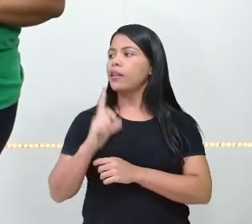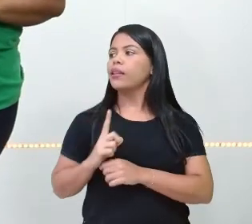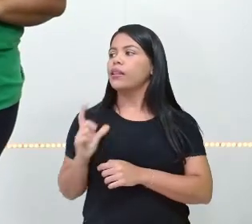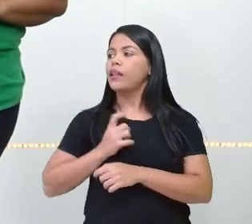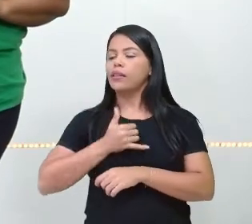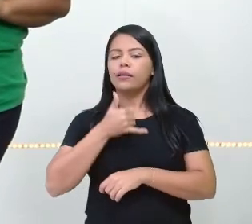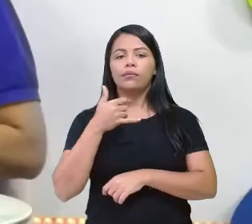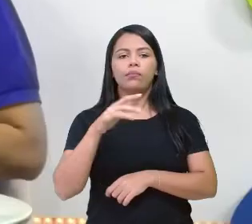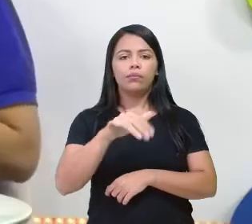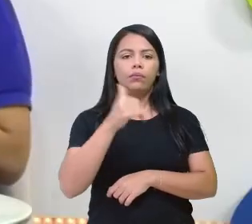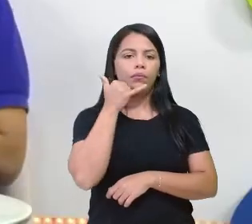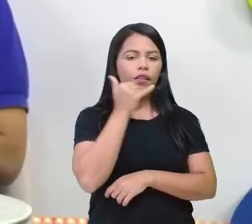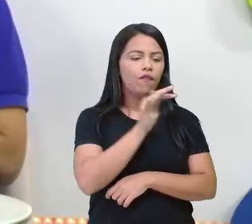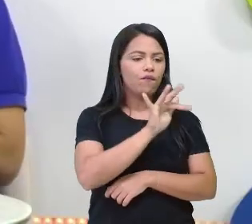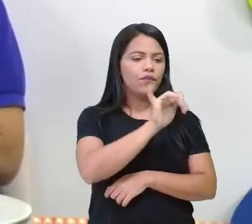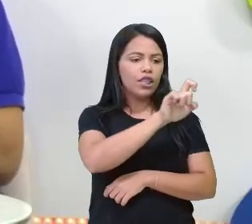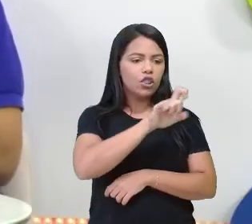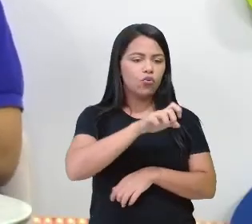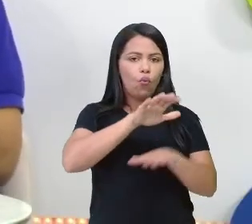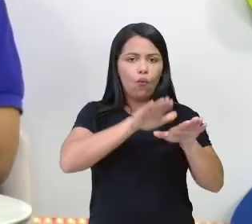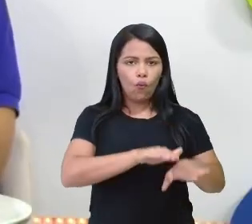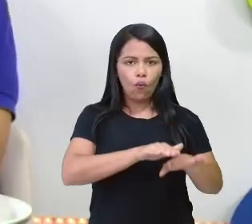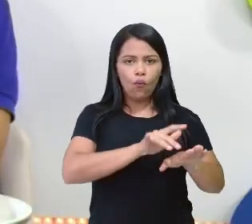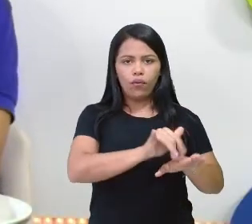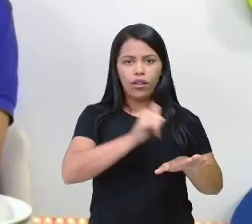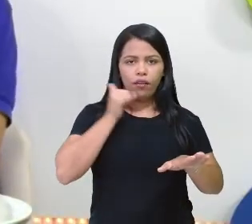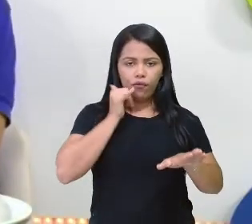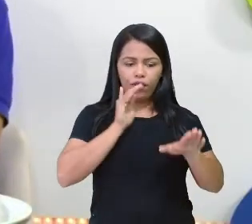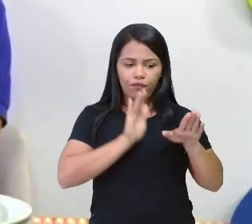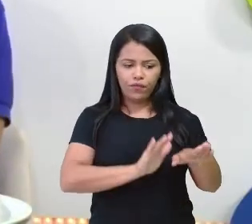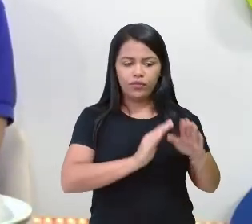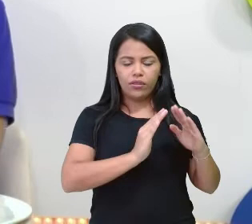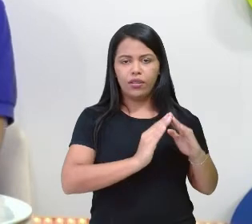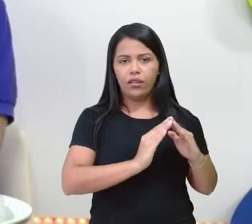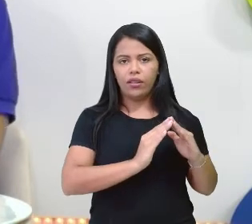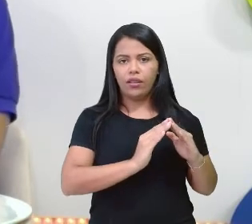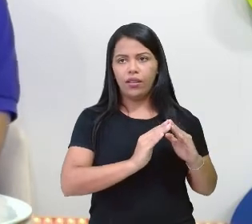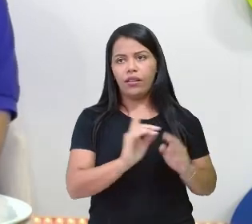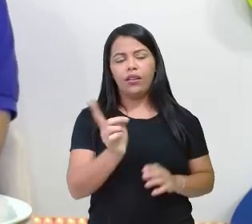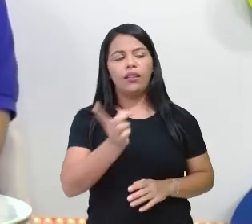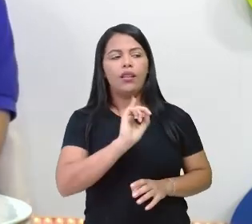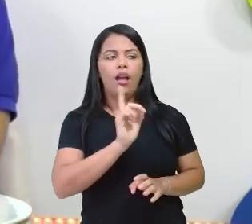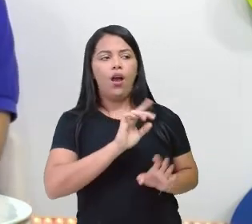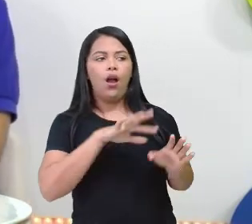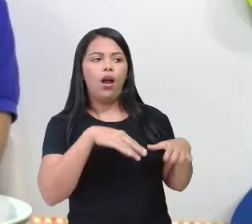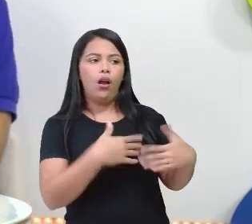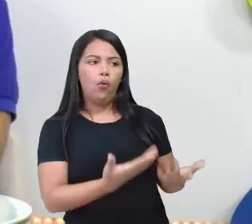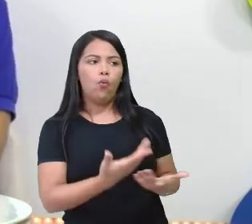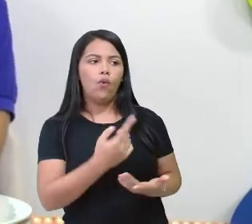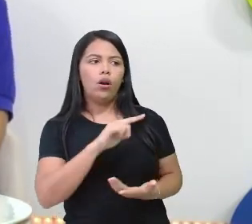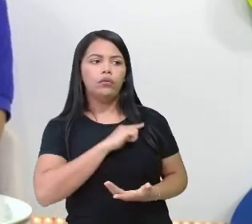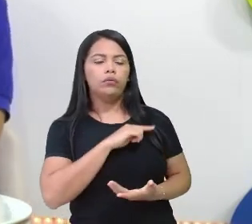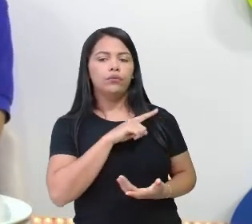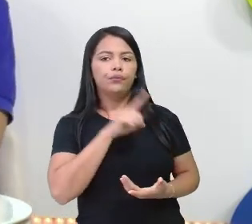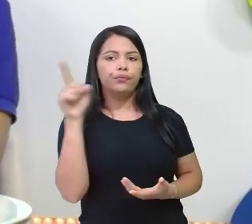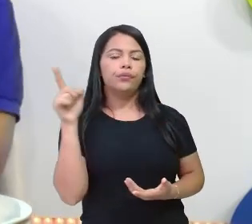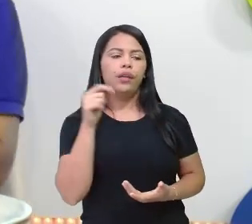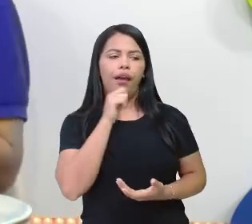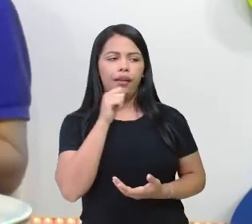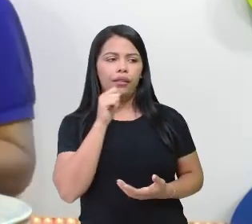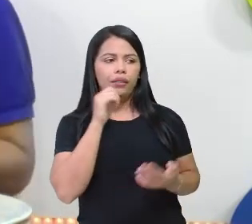fixo? Não, não. Já quando ainda morava com a minha mãe, a gente já havia cancelado porque